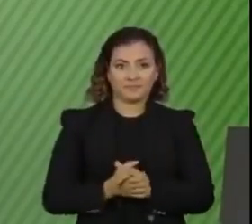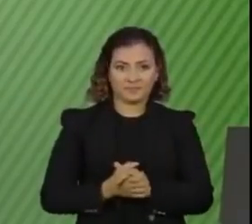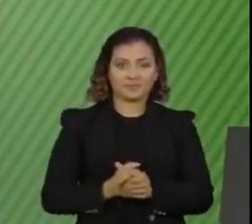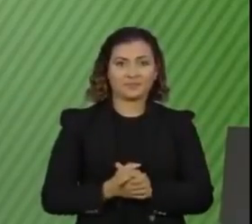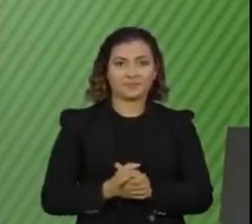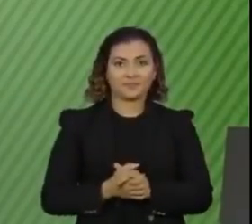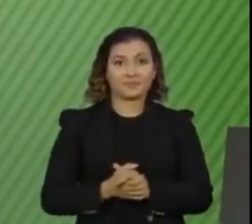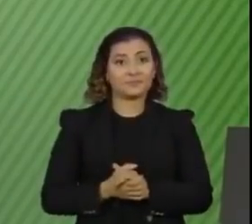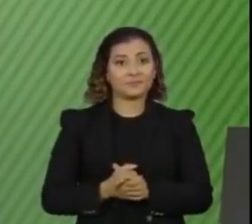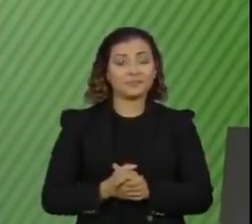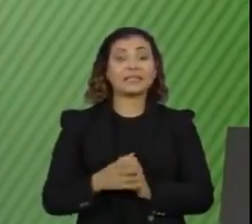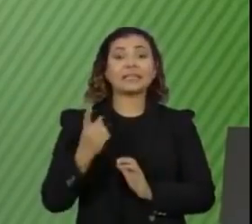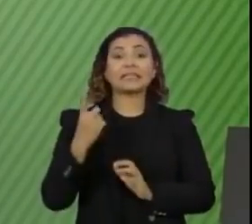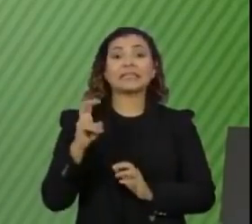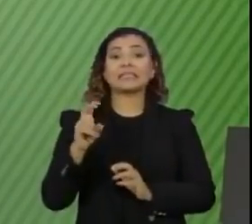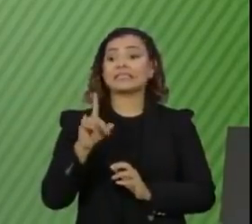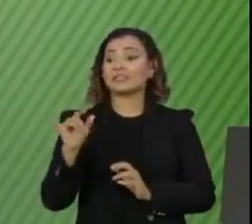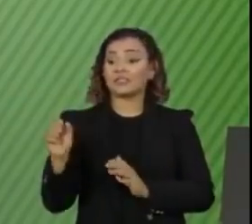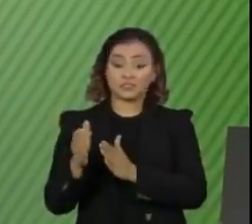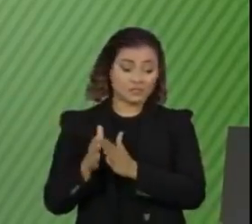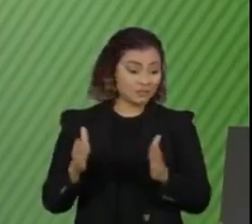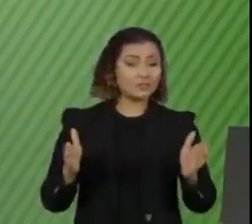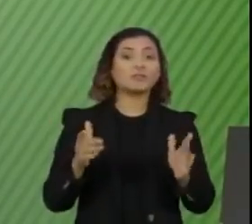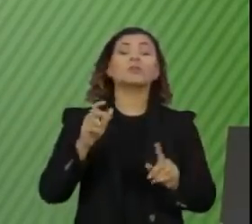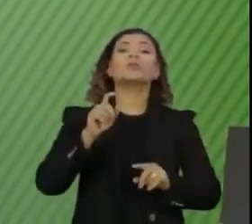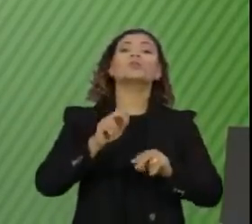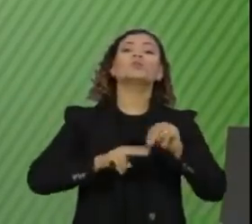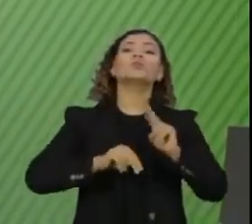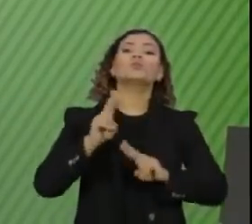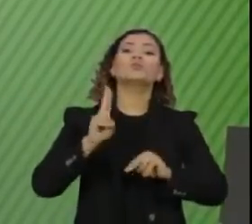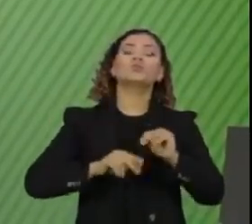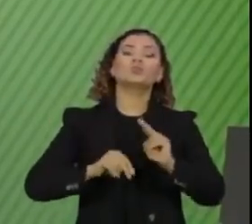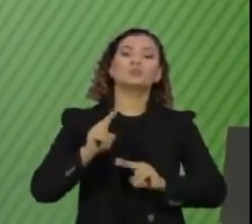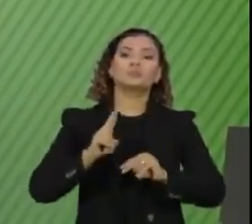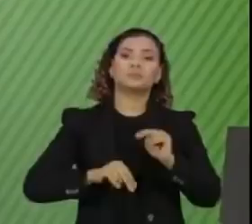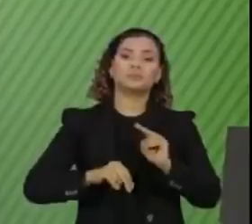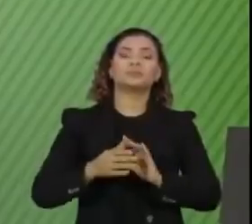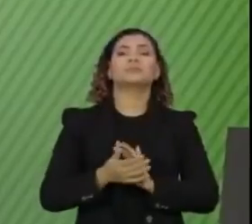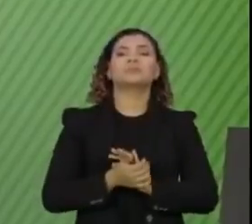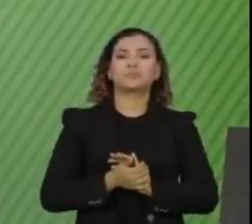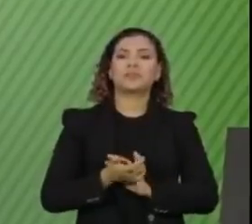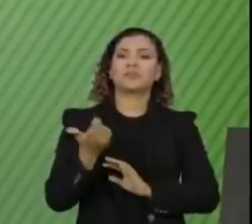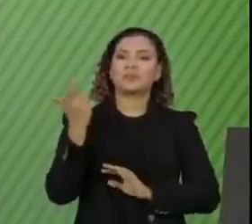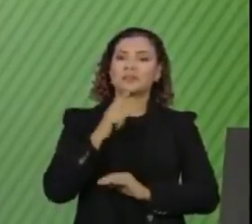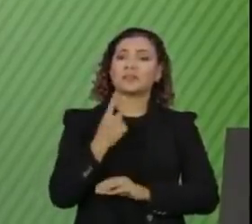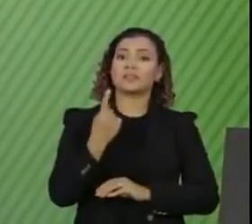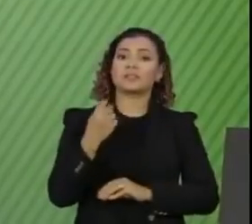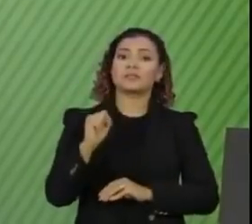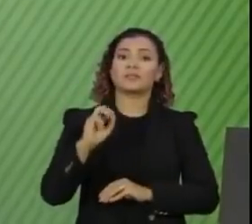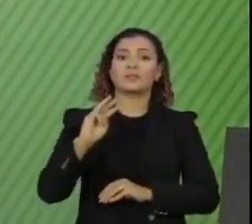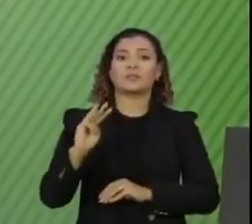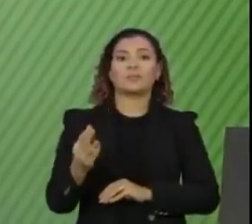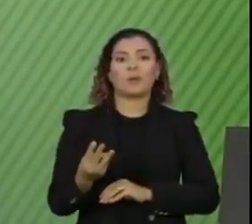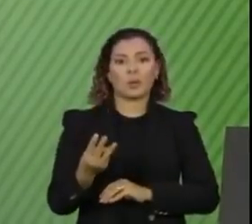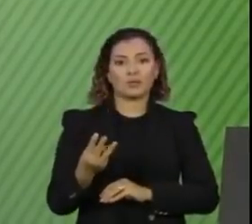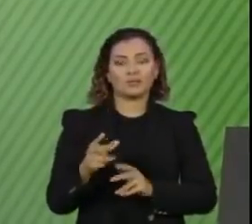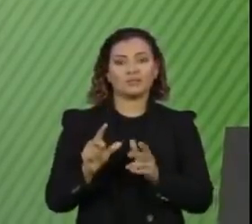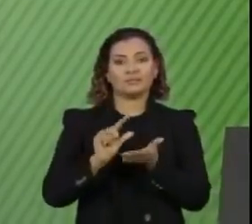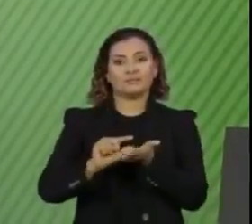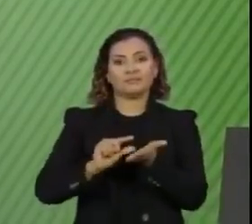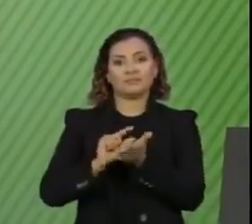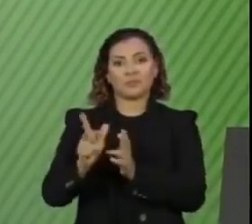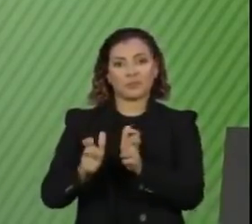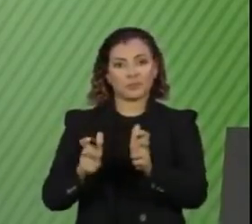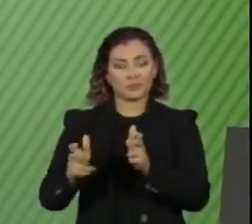a primeira quinzena de junho, teremos minimamente 18 milhões de doses.